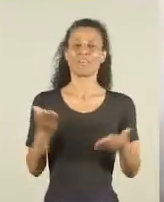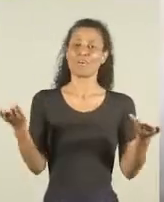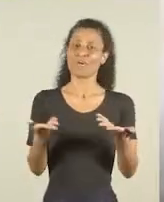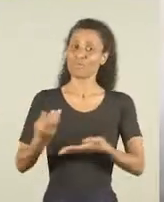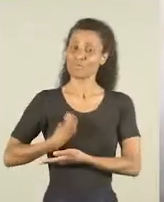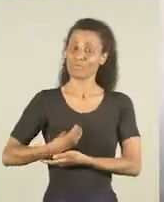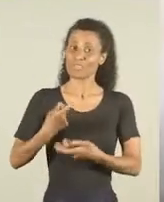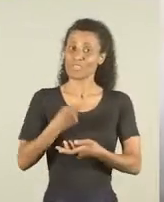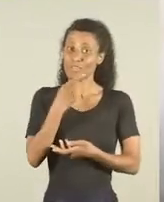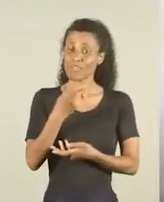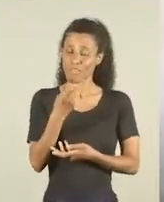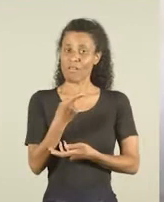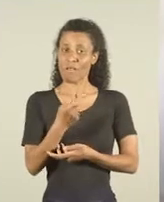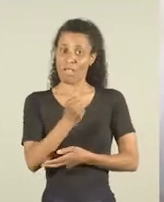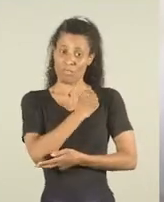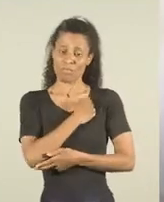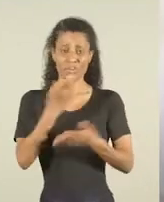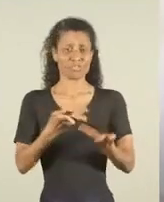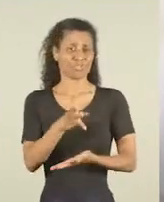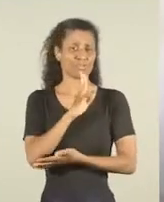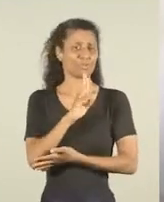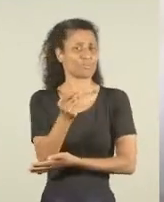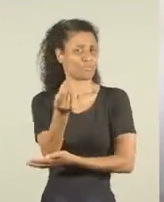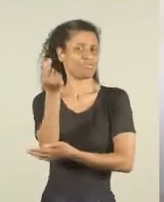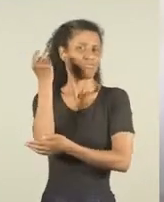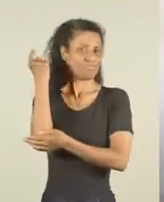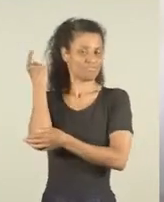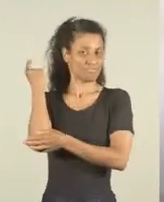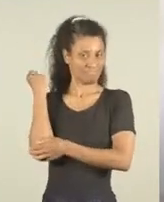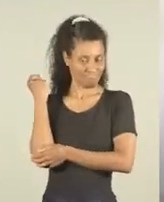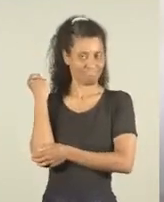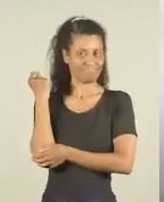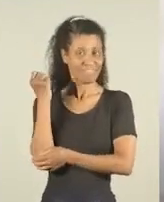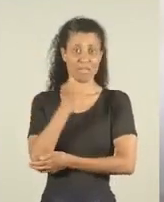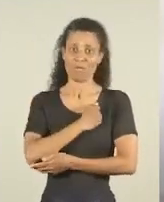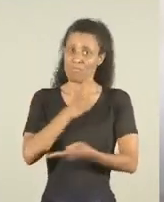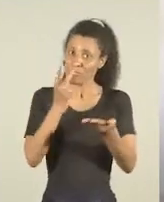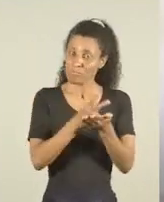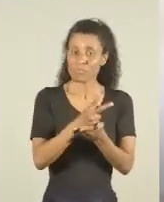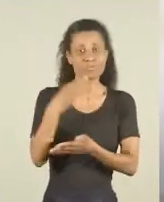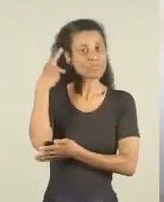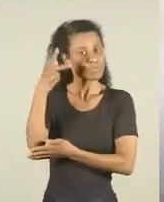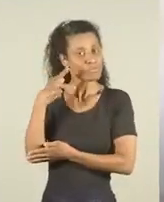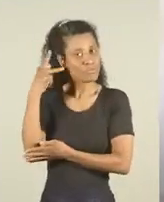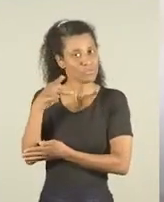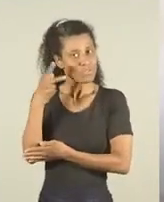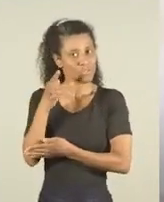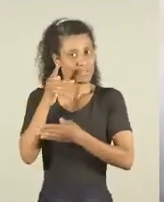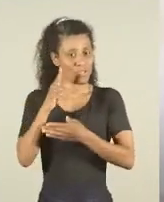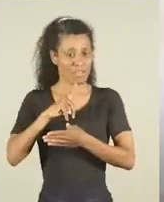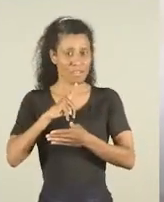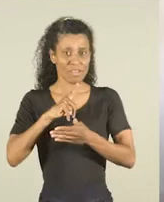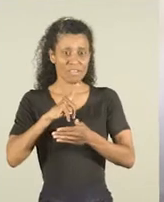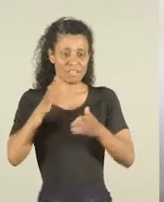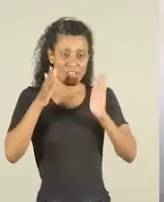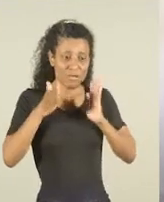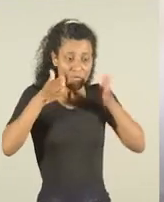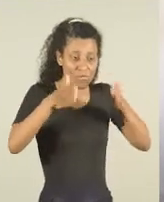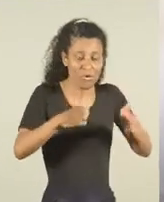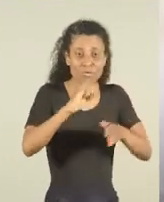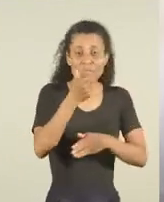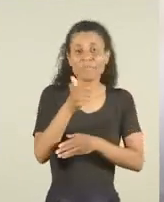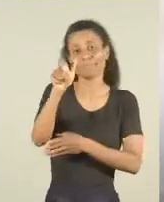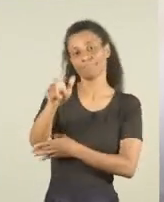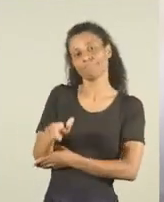Hoje eu estou aqui para falar de Sebastião Melo, que eu já conheço há muito tempo. Melo sempre foi um político com olhar voltado para o bem